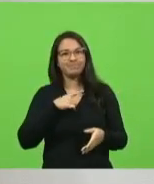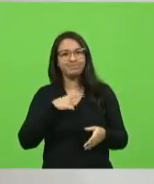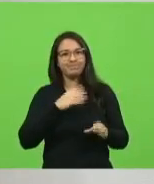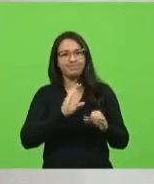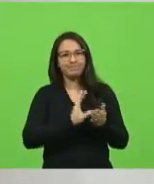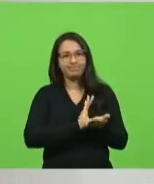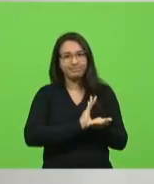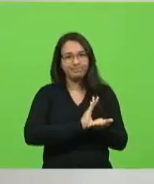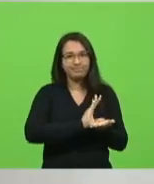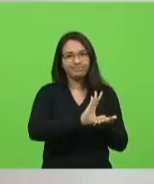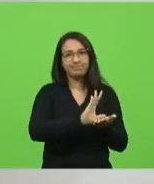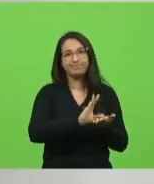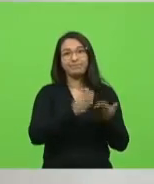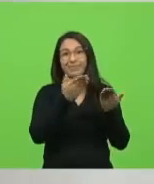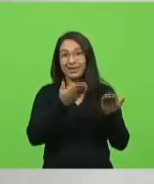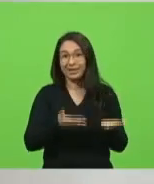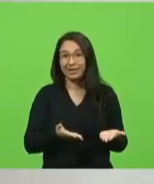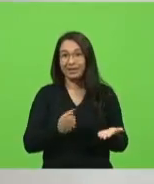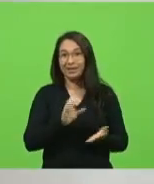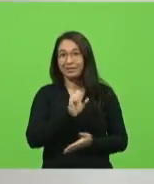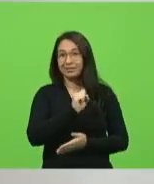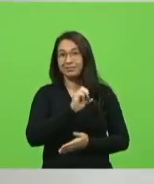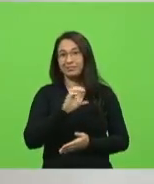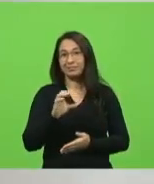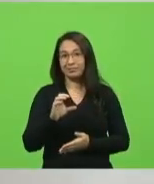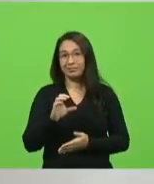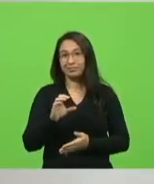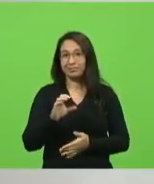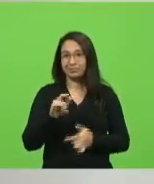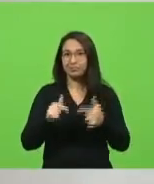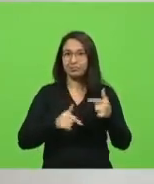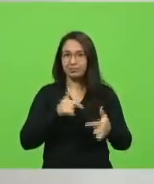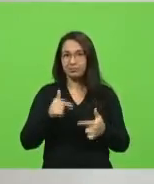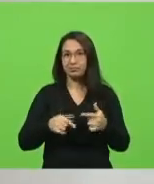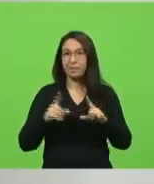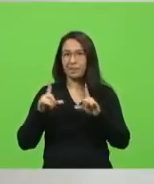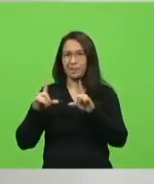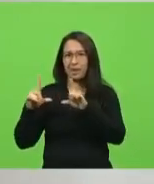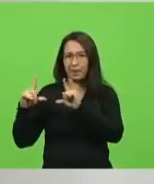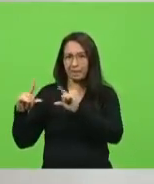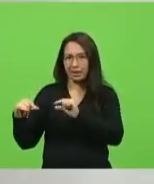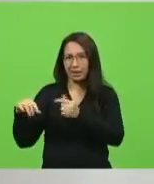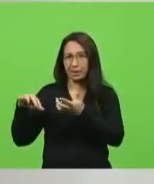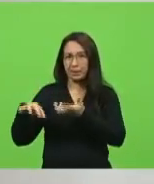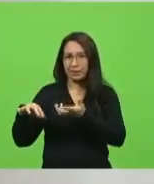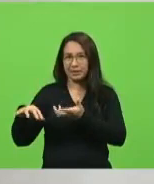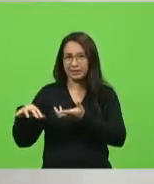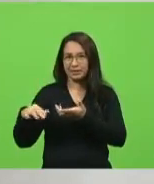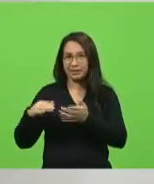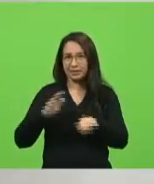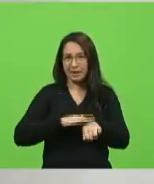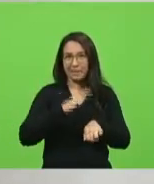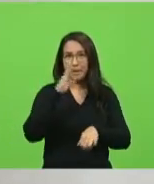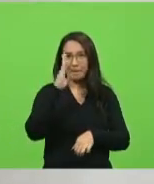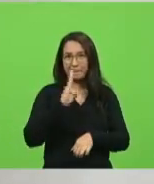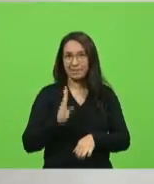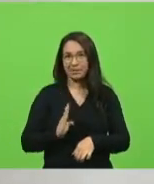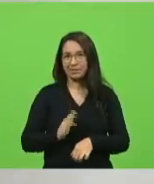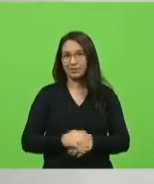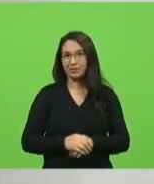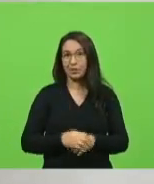Catarina acontece. Como se fala, menos Brasília e mais Brasil. Aqui também a gente tem que falar,